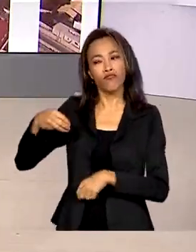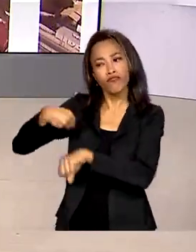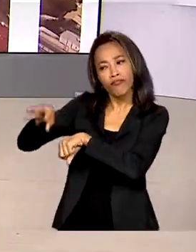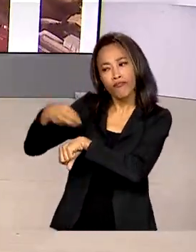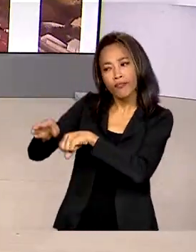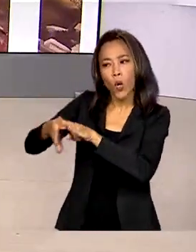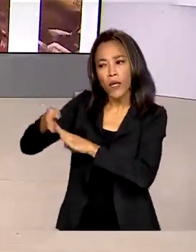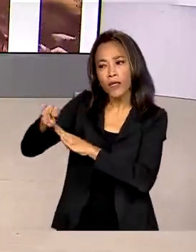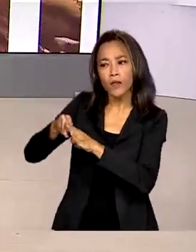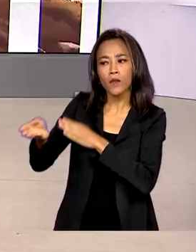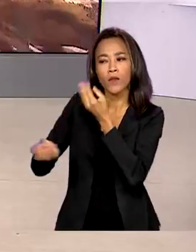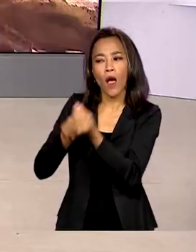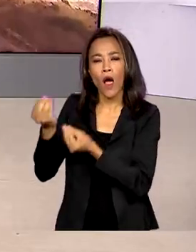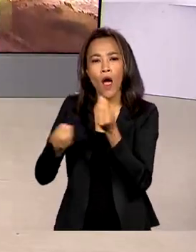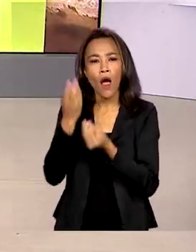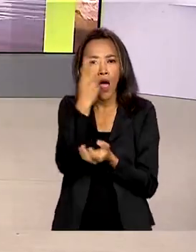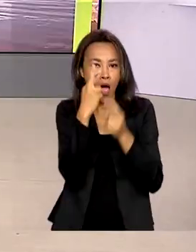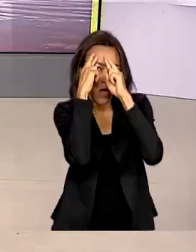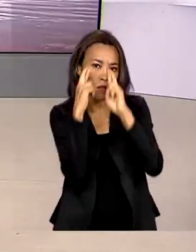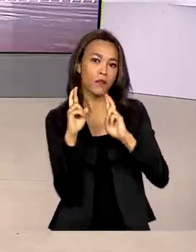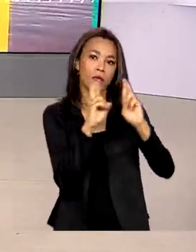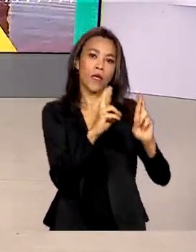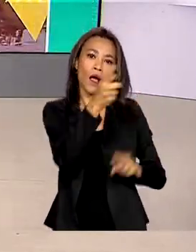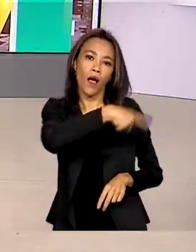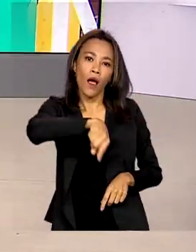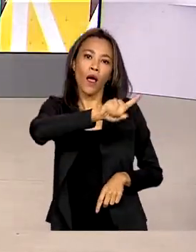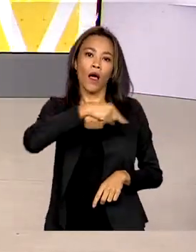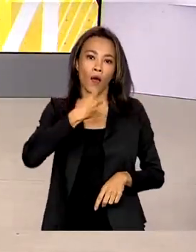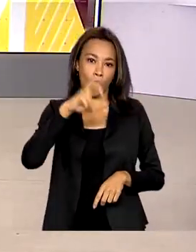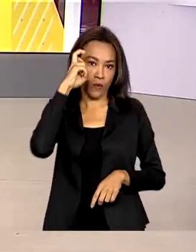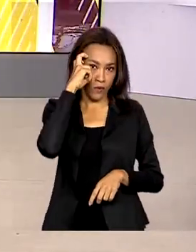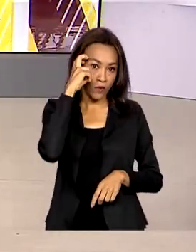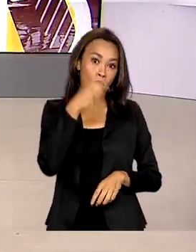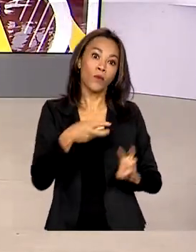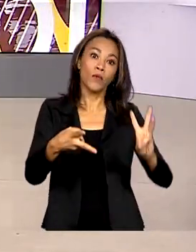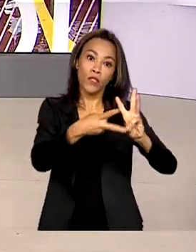sobre respeito à cultura indígena e protocolos para definir os casos de desnutrição.